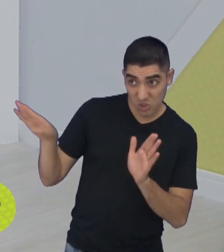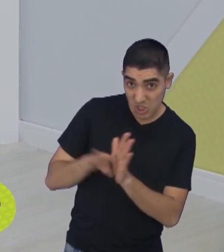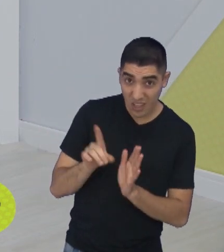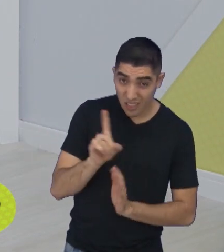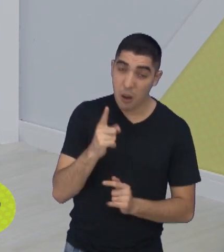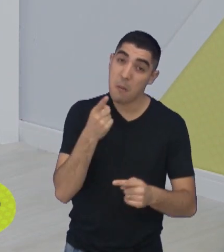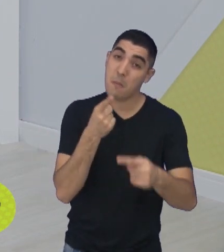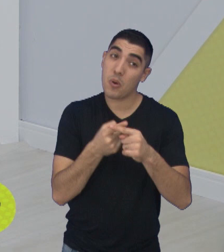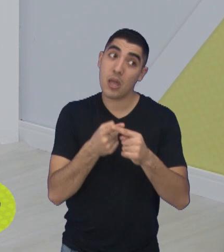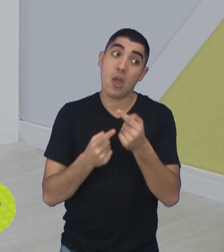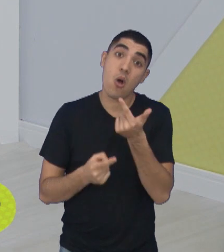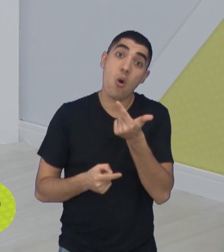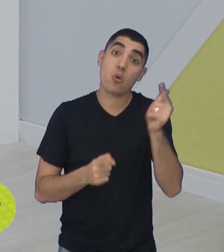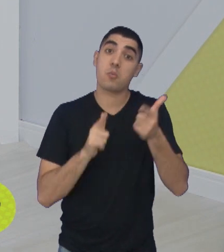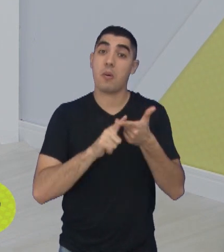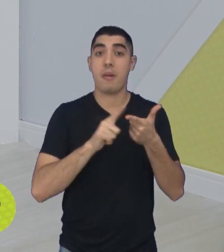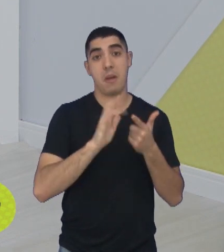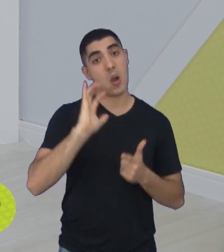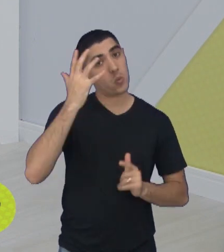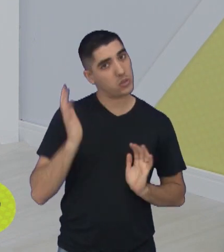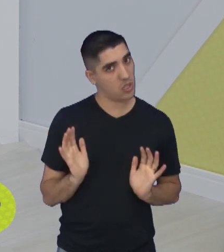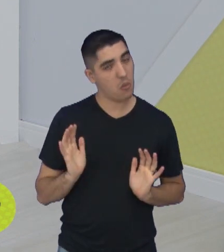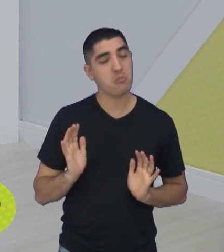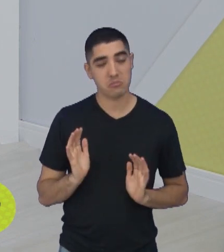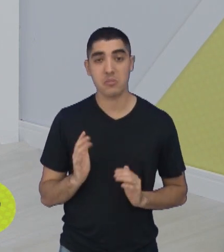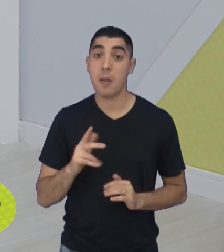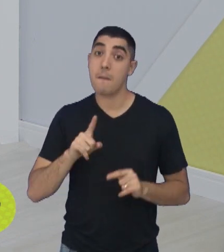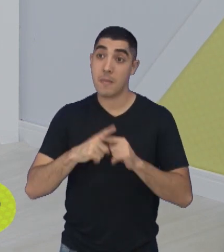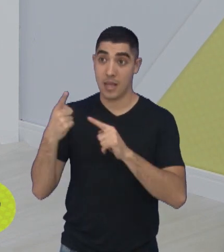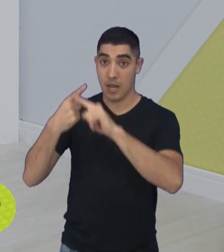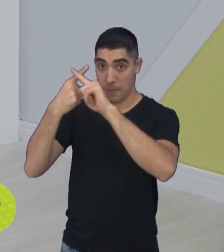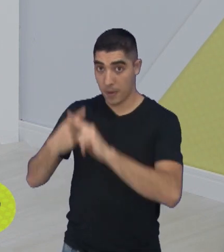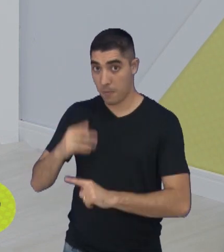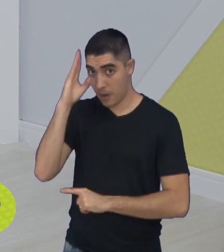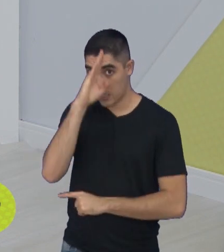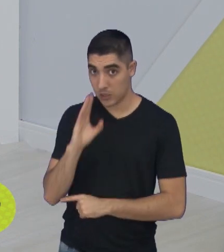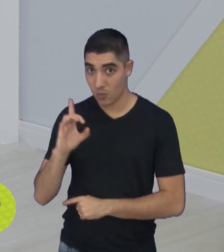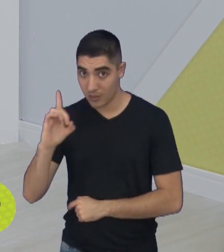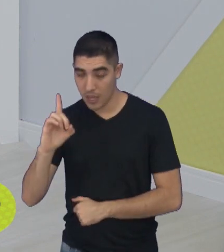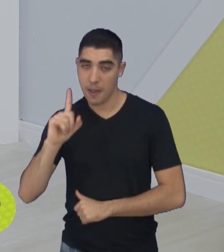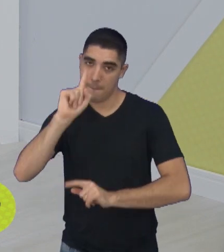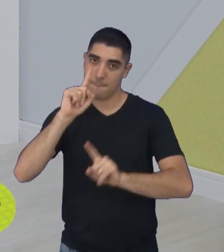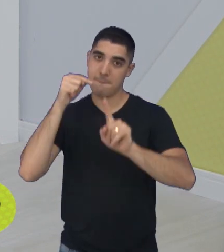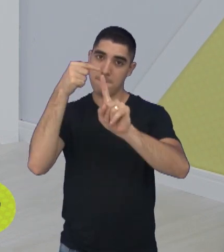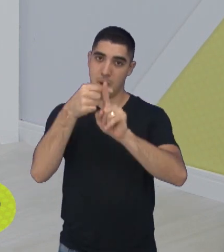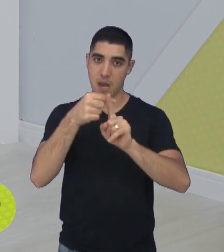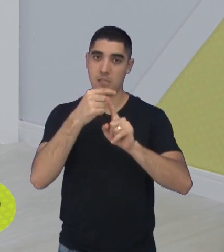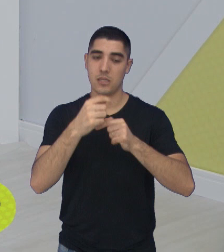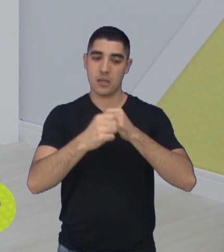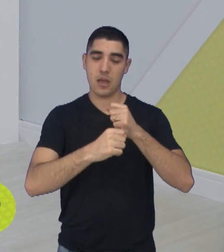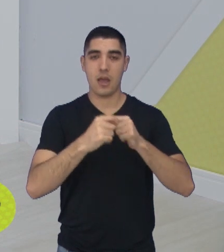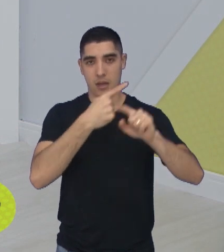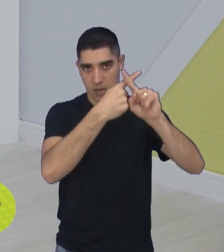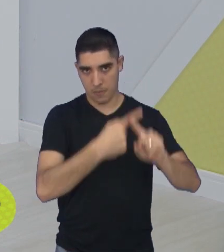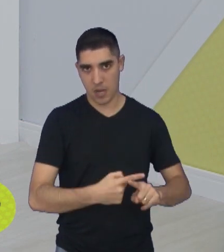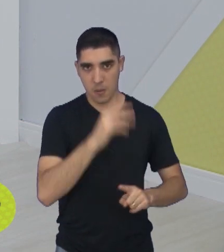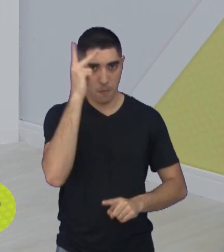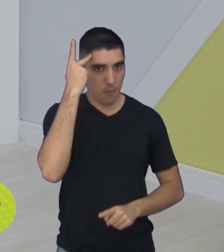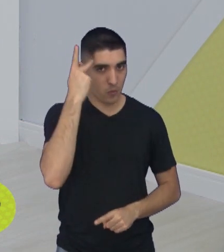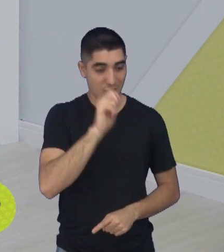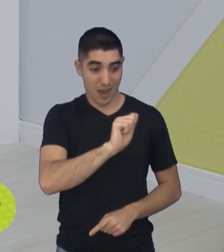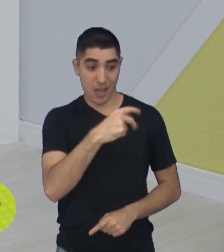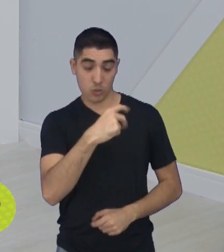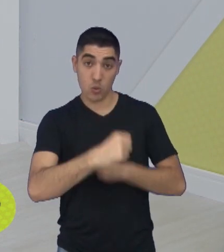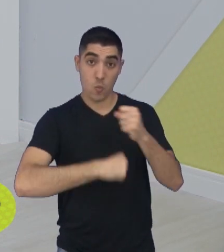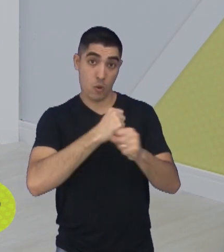José, e como a gente comentou aqui, é para a Série D, e aí já pensar, na Série A2, do ano que vem, um contrato